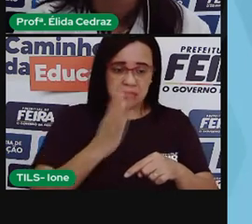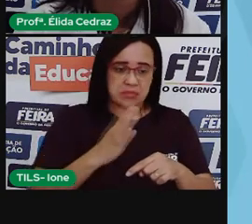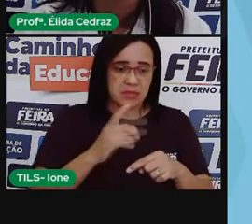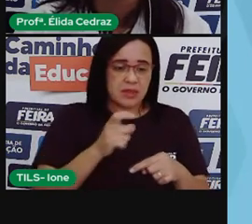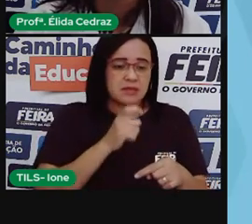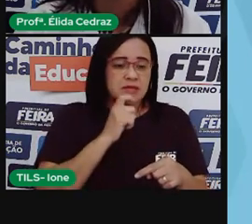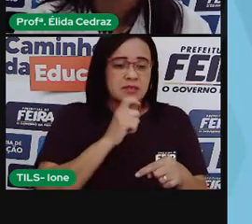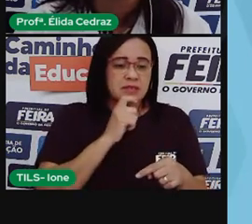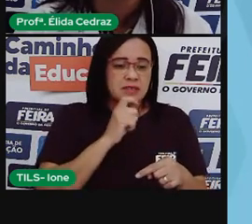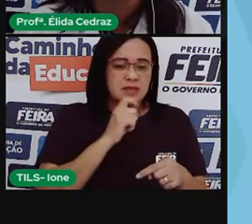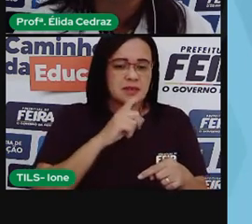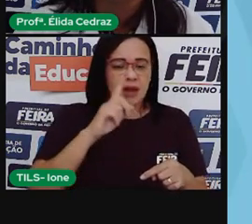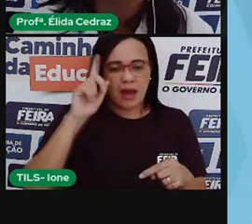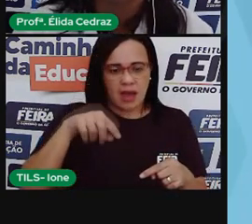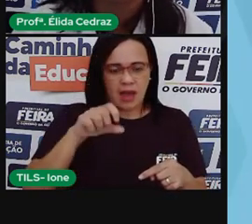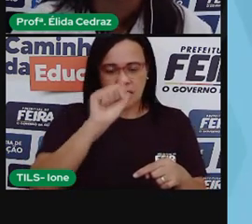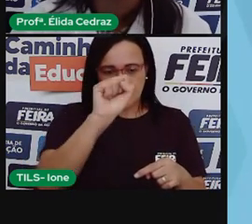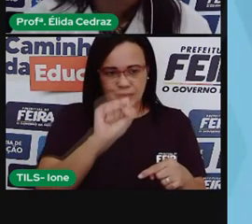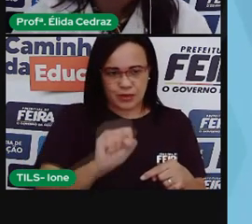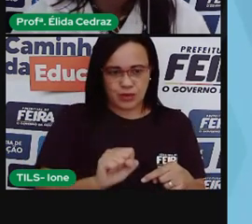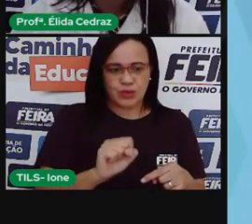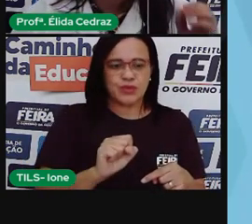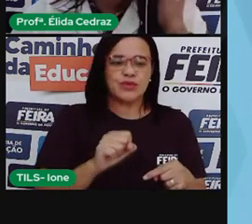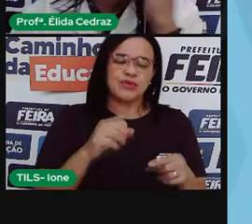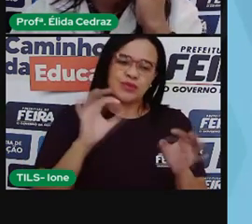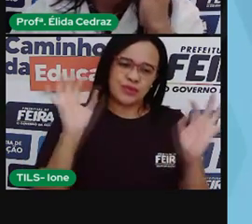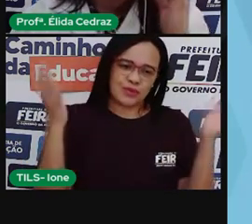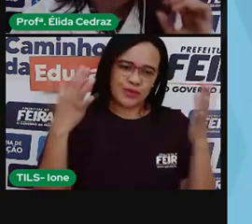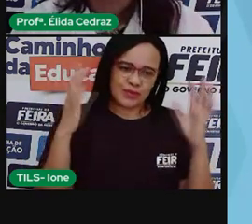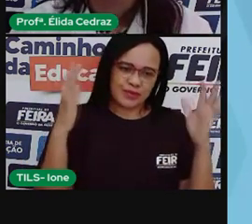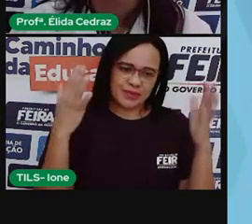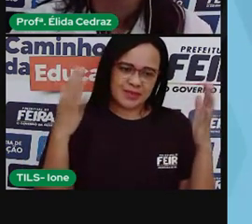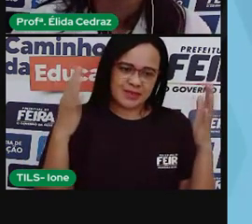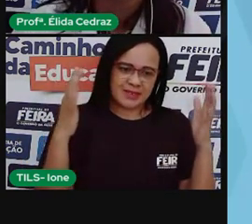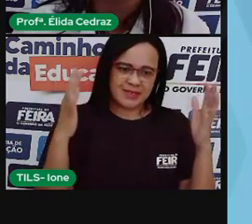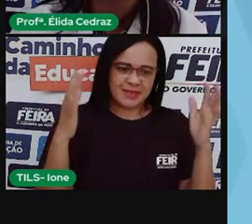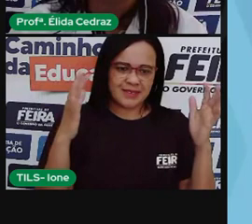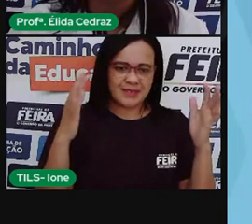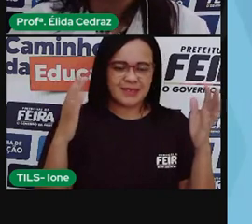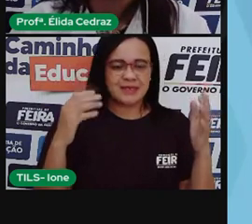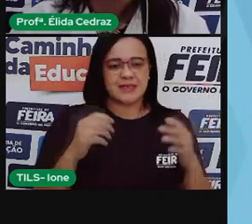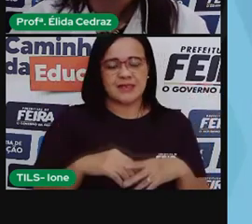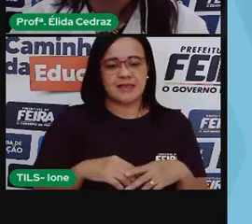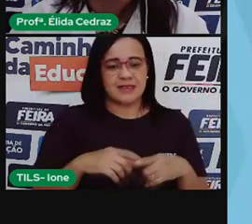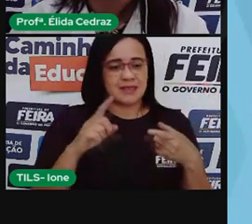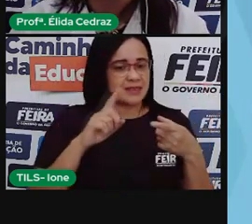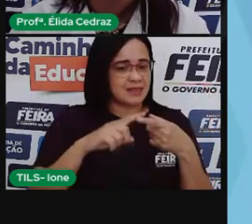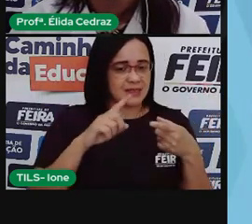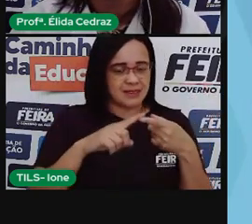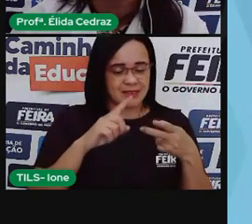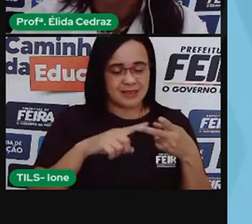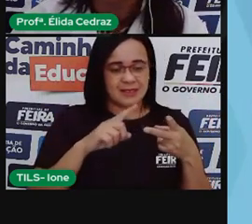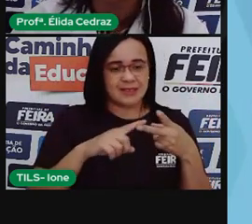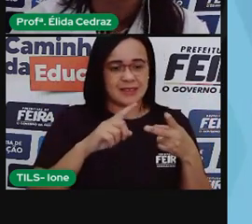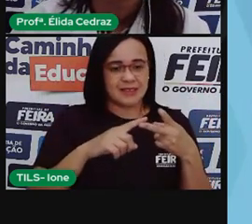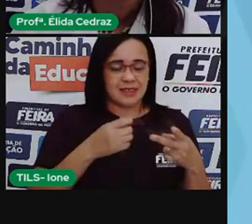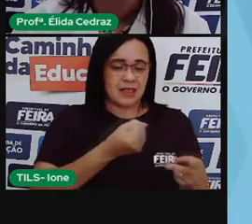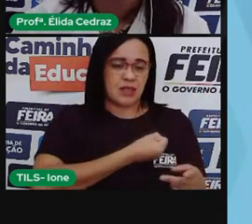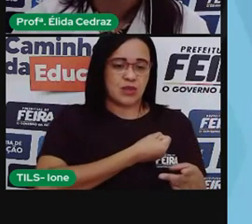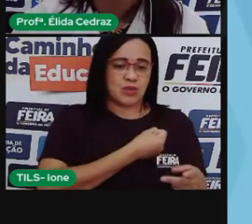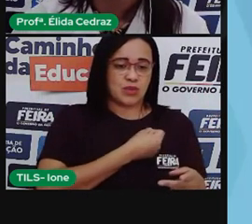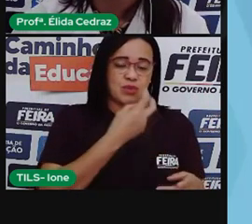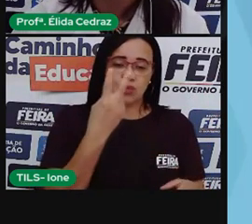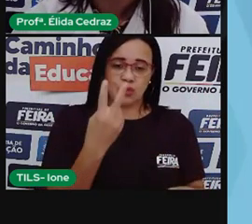Região Sul, isso mesmo. Pronto, vamos abrir uma outra caixa. A número dois.